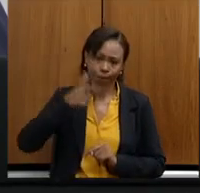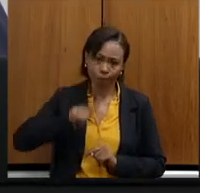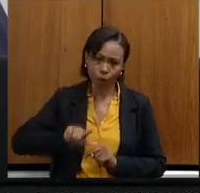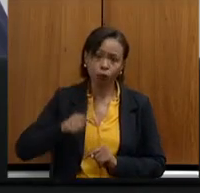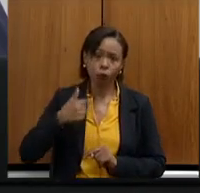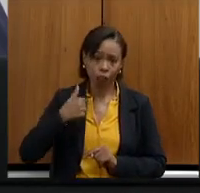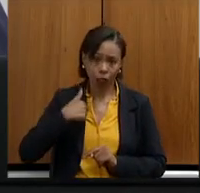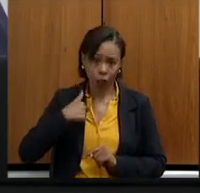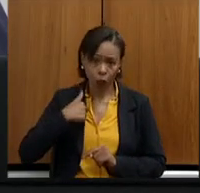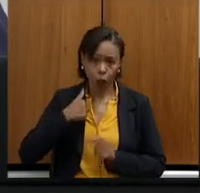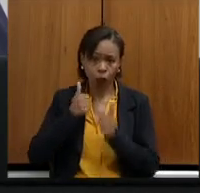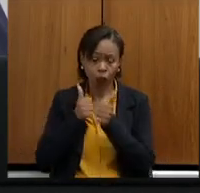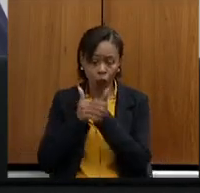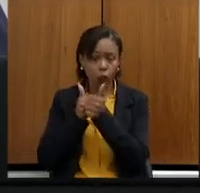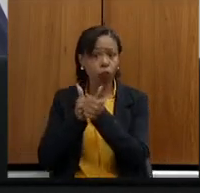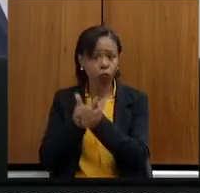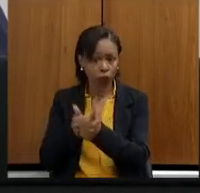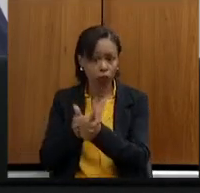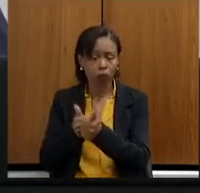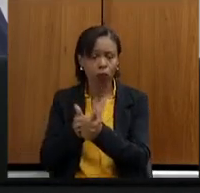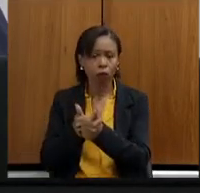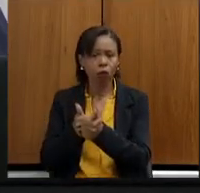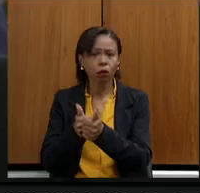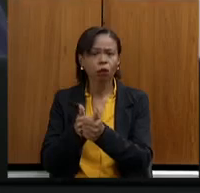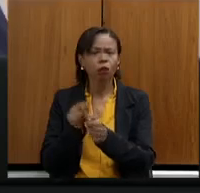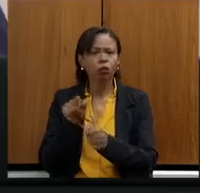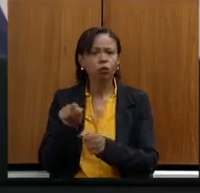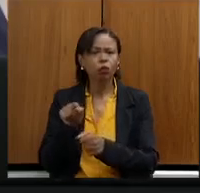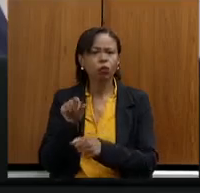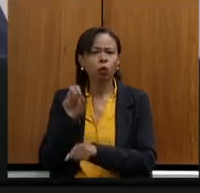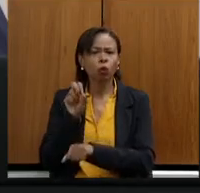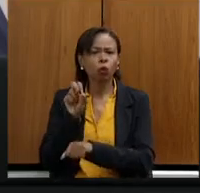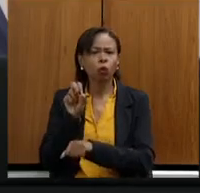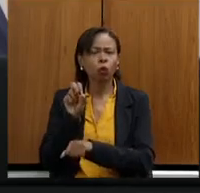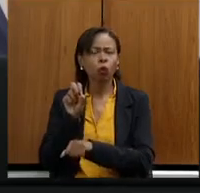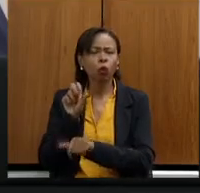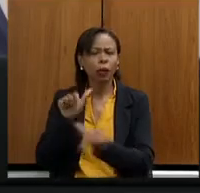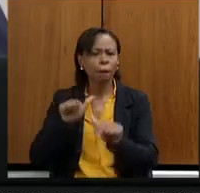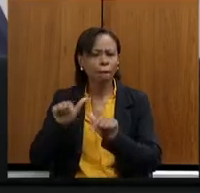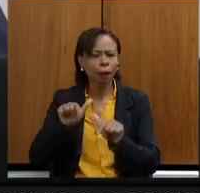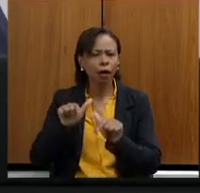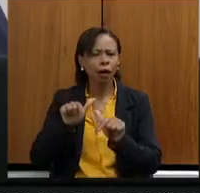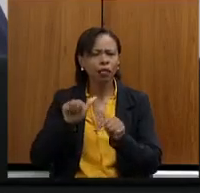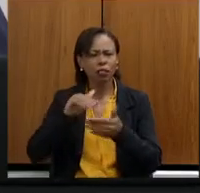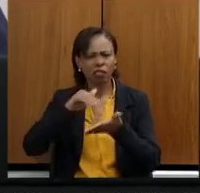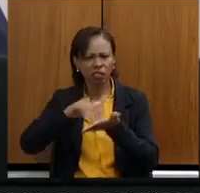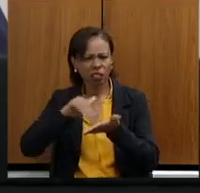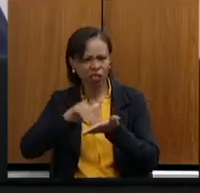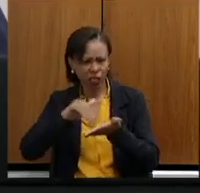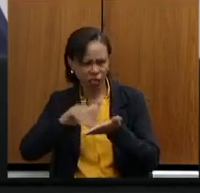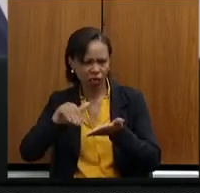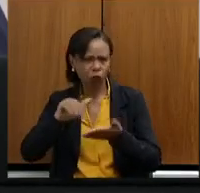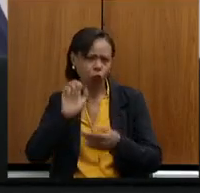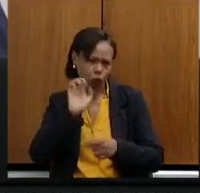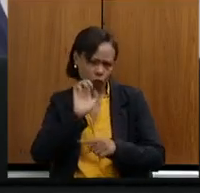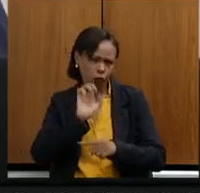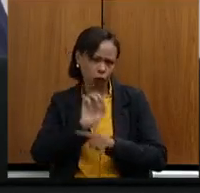eu tenho acompanhado, no cargo de secretária, ou de secretário de Estado,